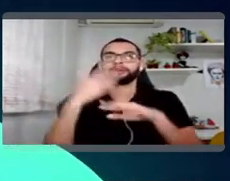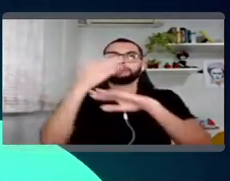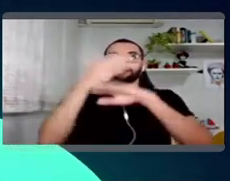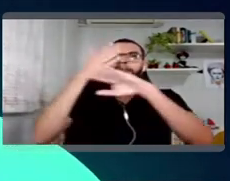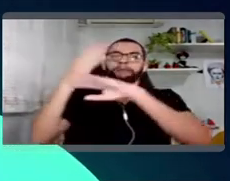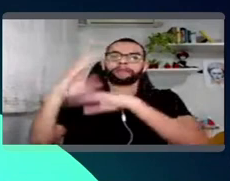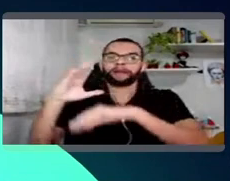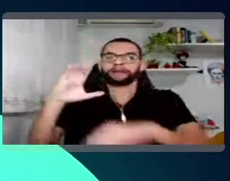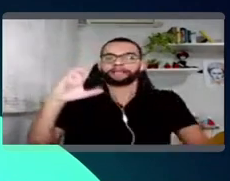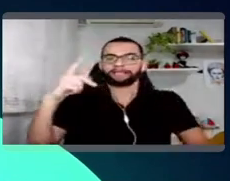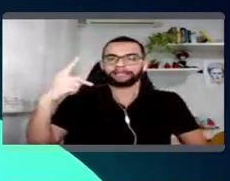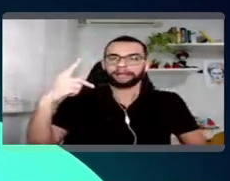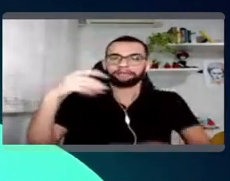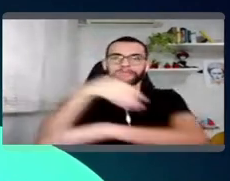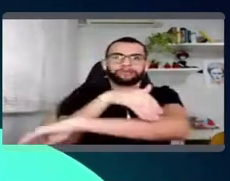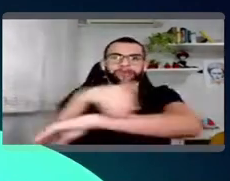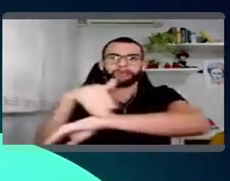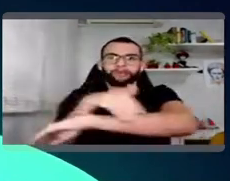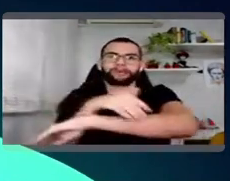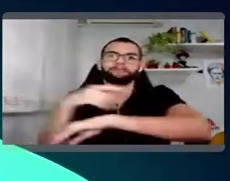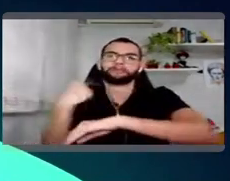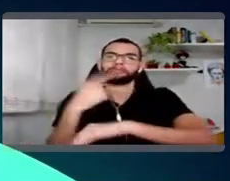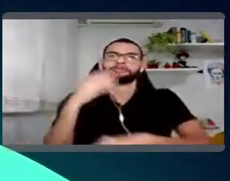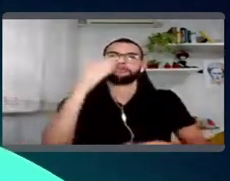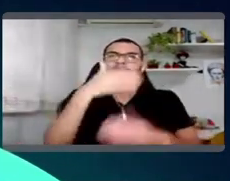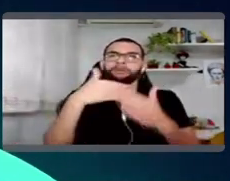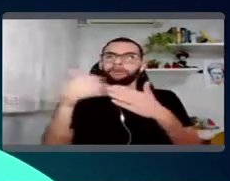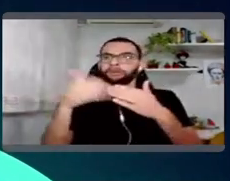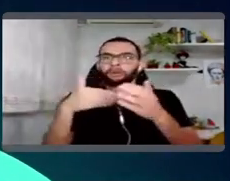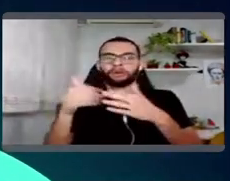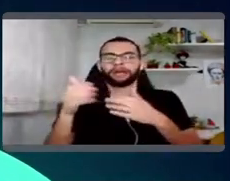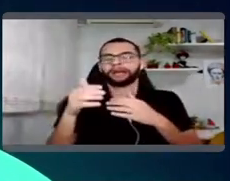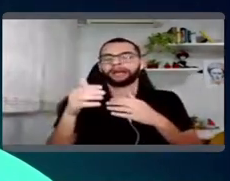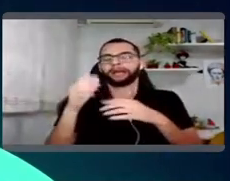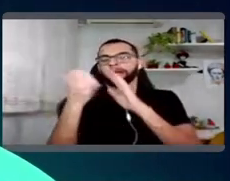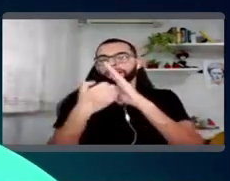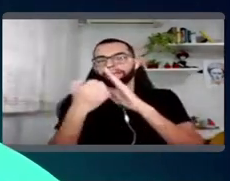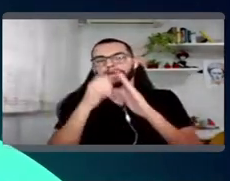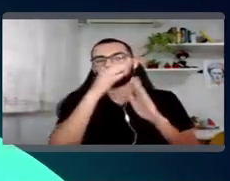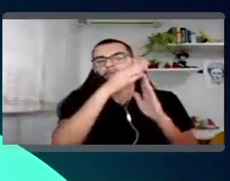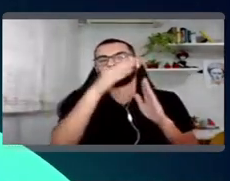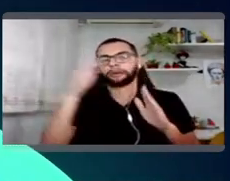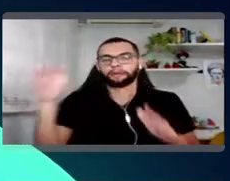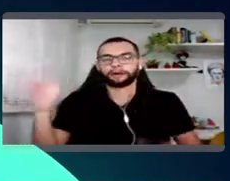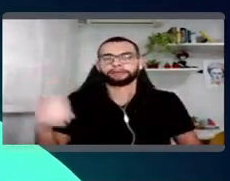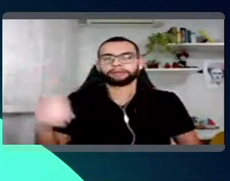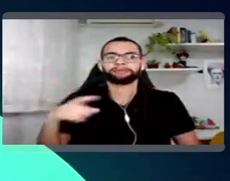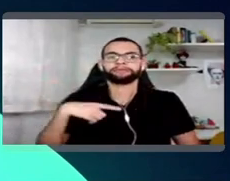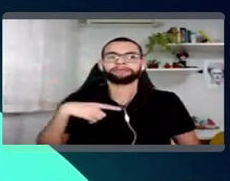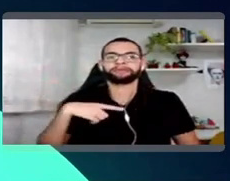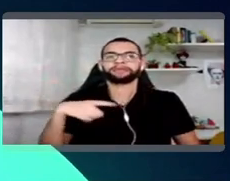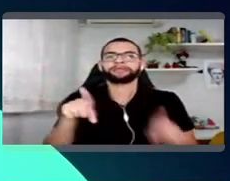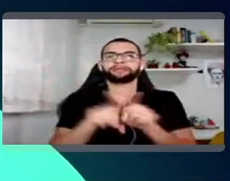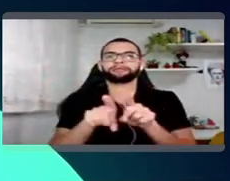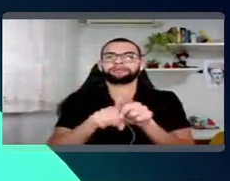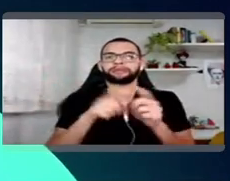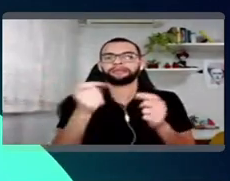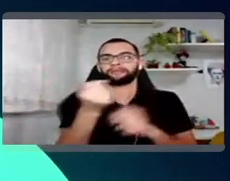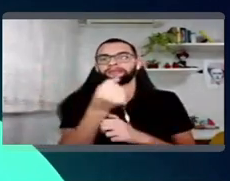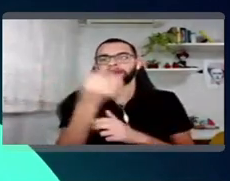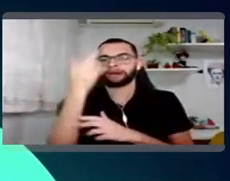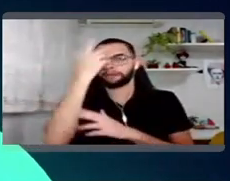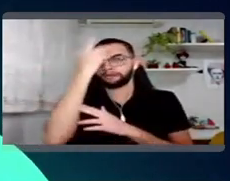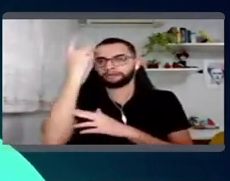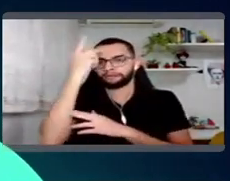qualquer endereço hoje no Brasil. A gente tem mais de 140 mil sellers e fornecedores conectados com a gente.